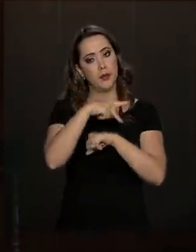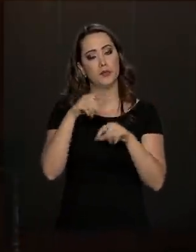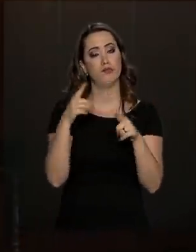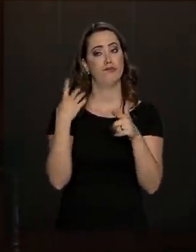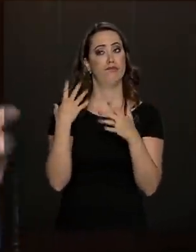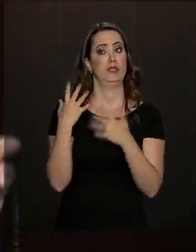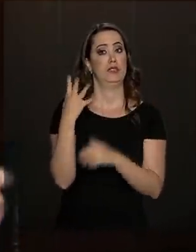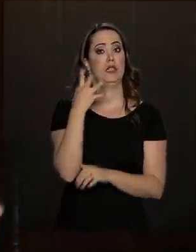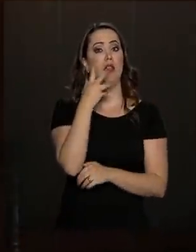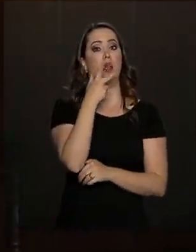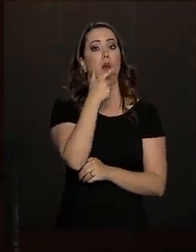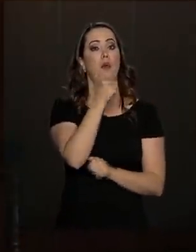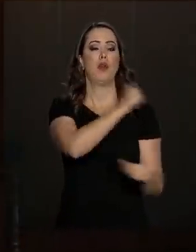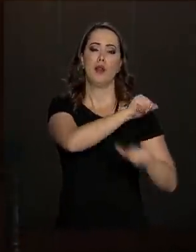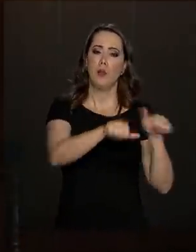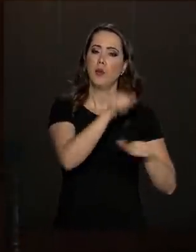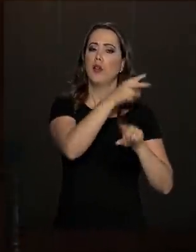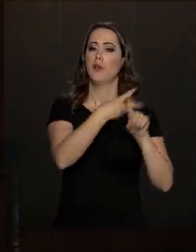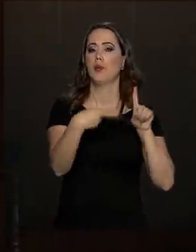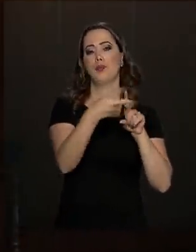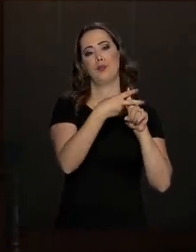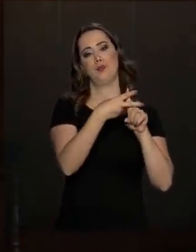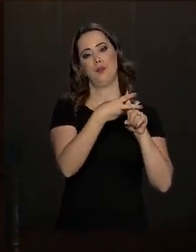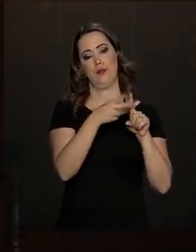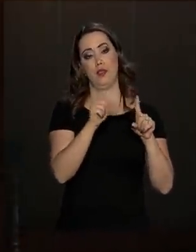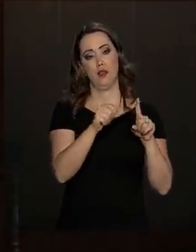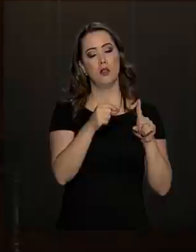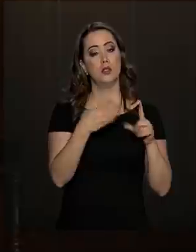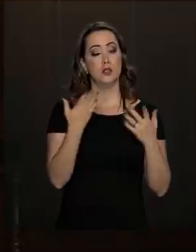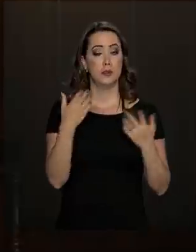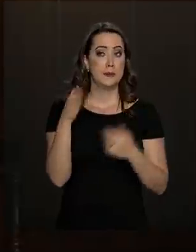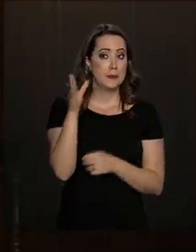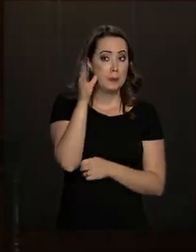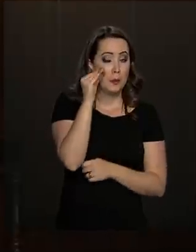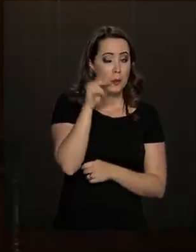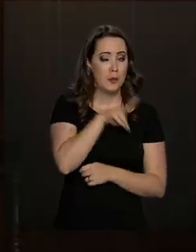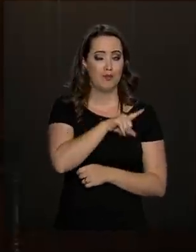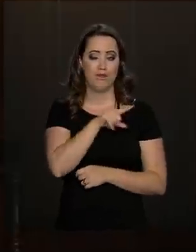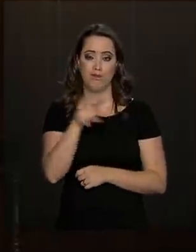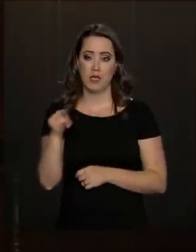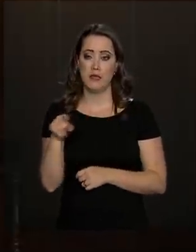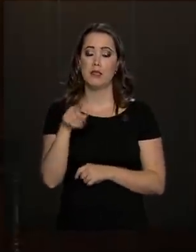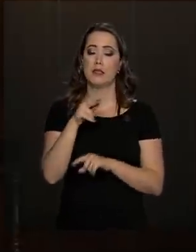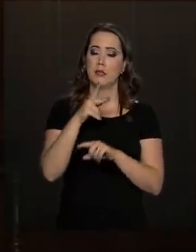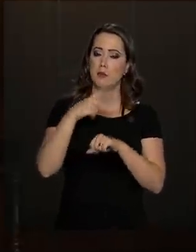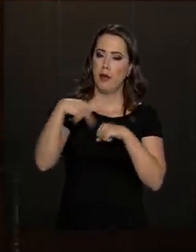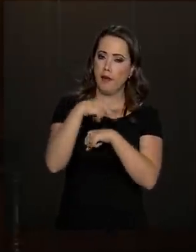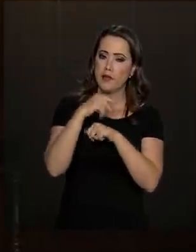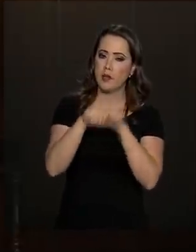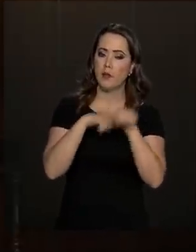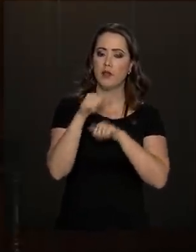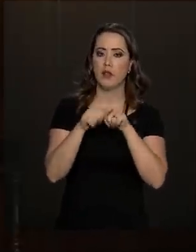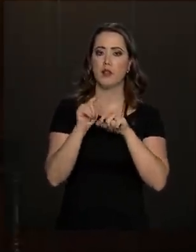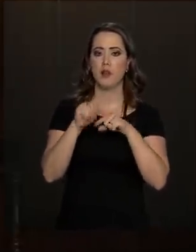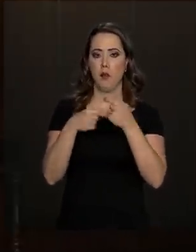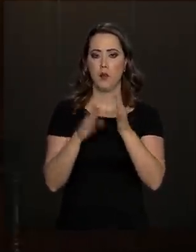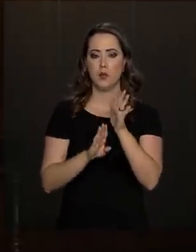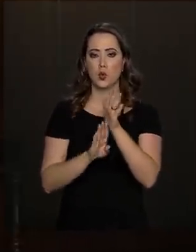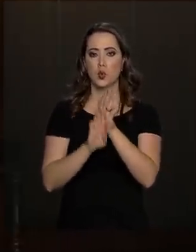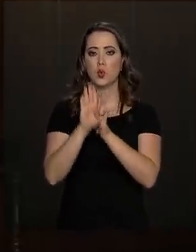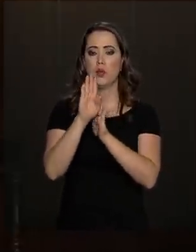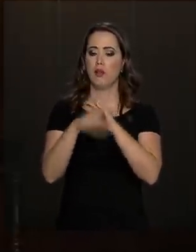demoraram a fazer a mudança. Curiosamente, todos esses países que fizeram a mudança, depois saíram crescendo.